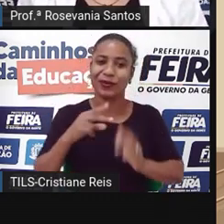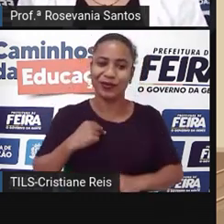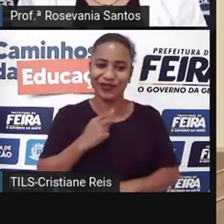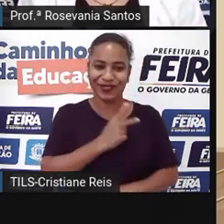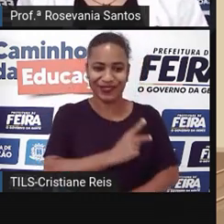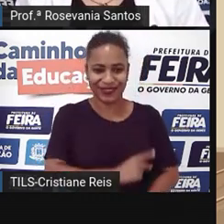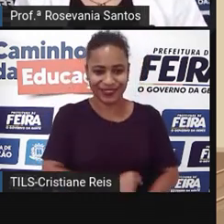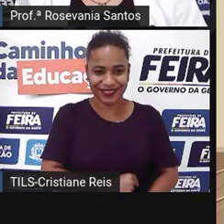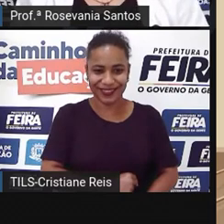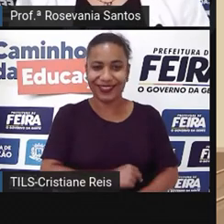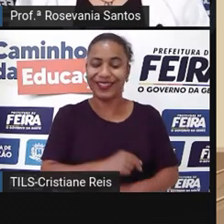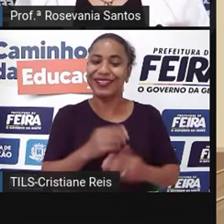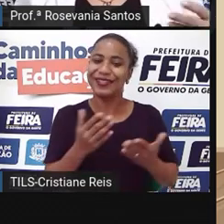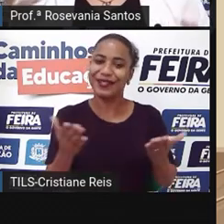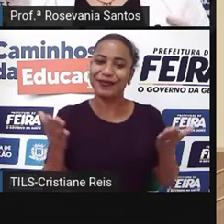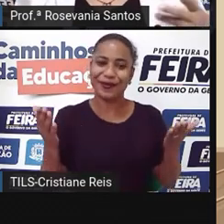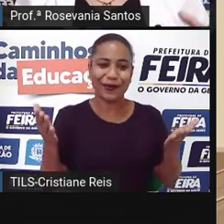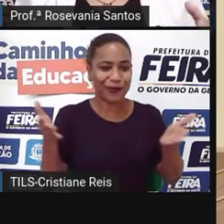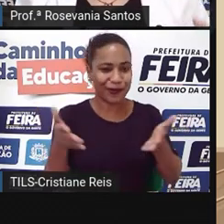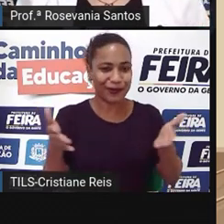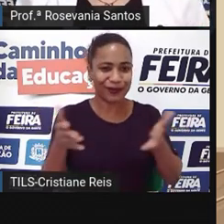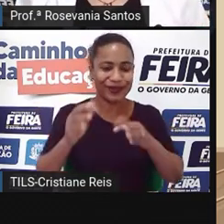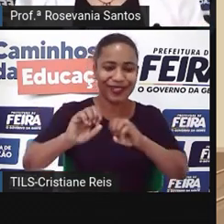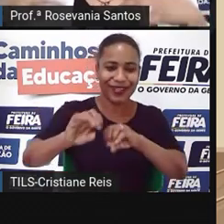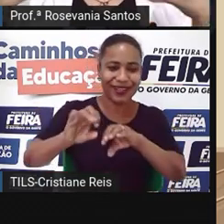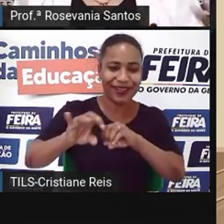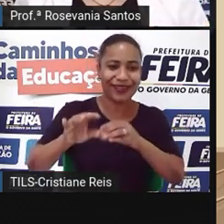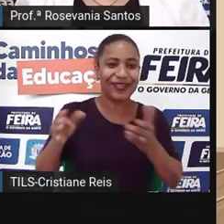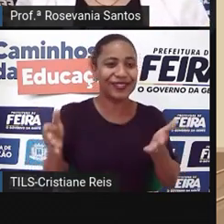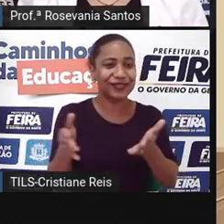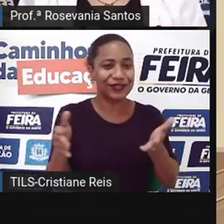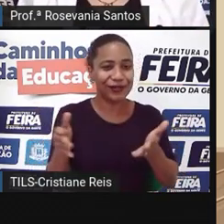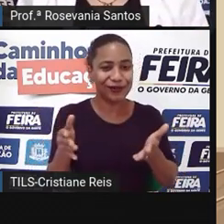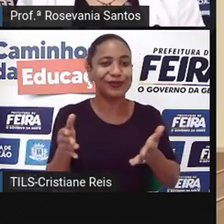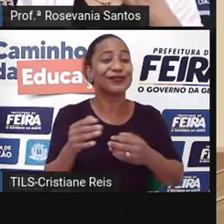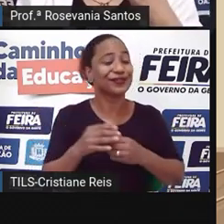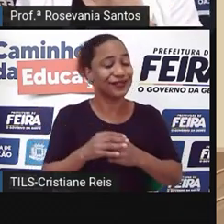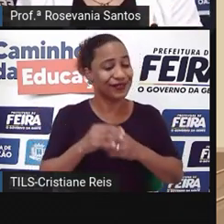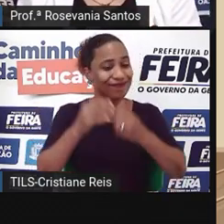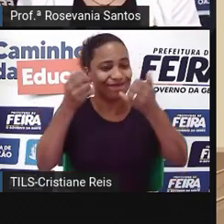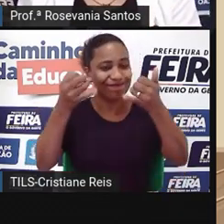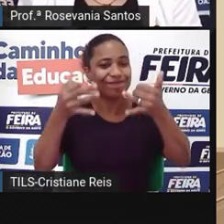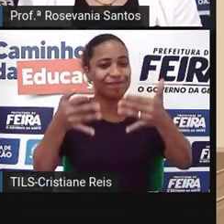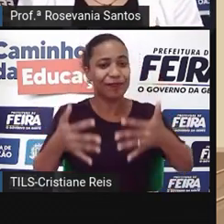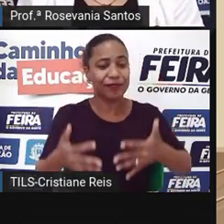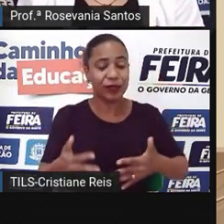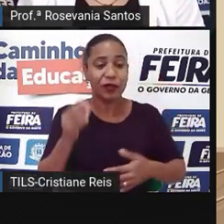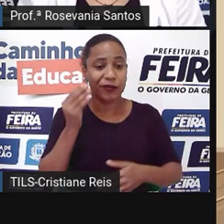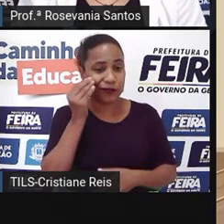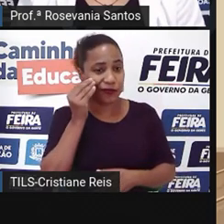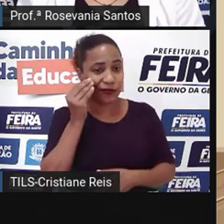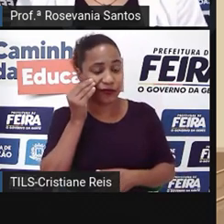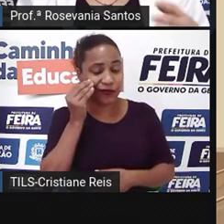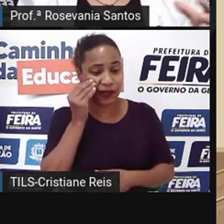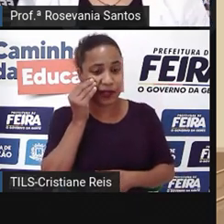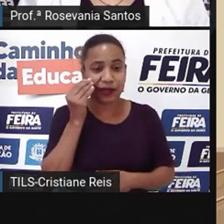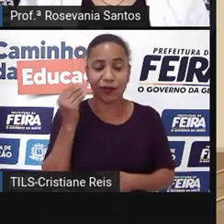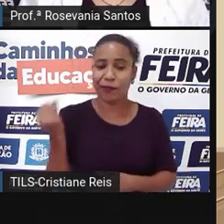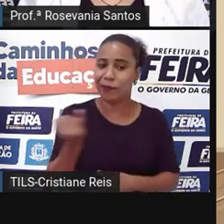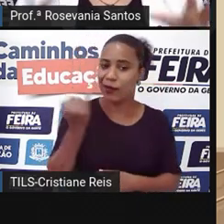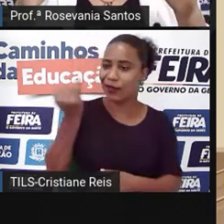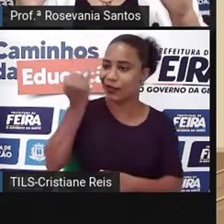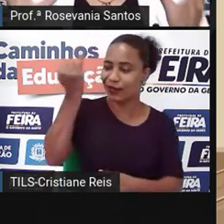aula de hoje, né? Então, vocês percebam a importância que essa organização, Dessa junção desses